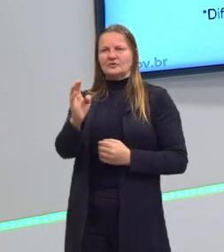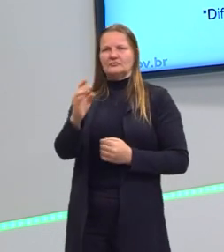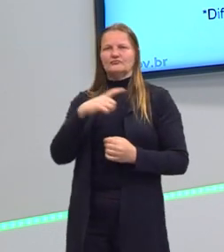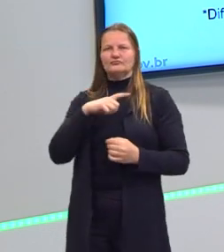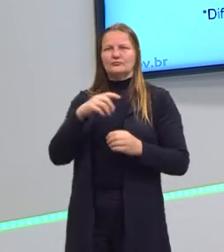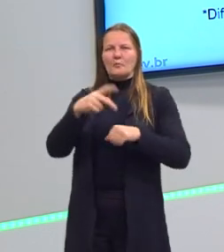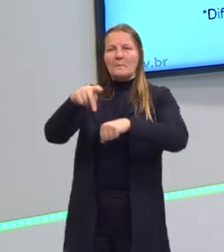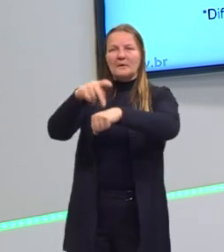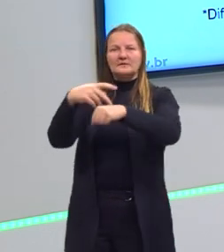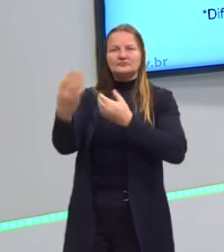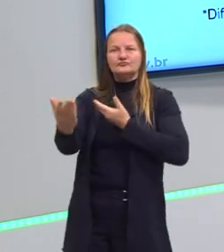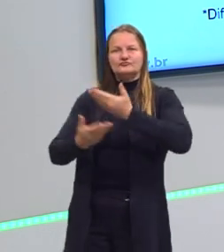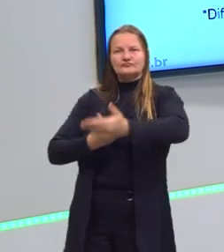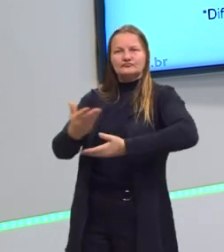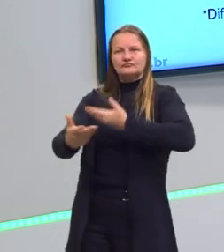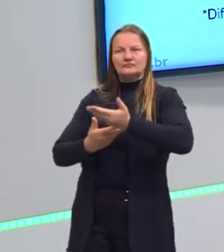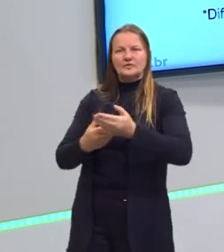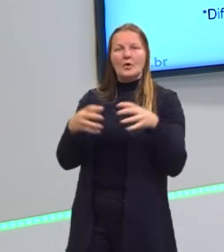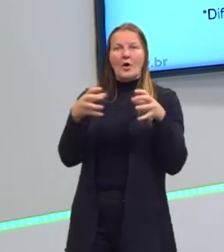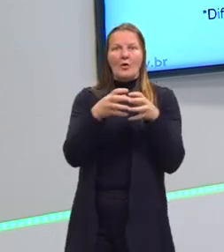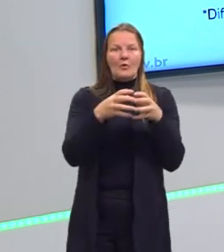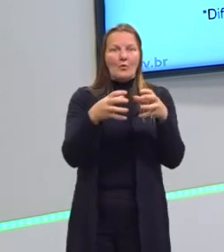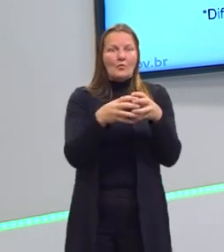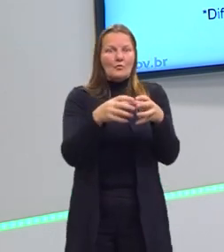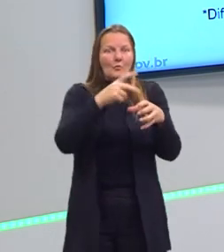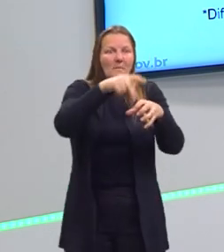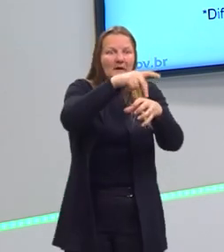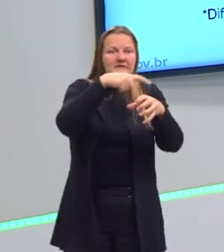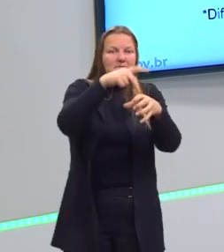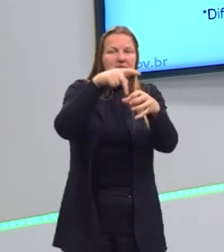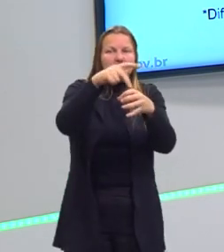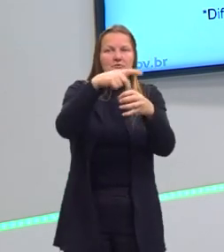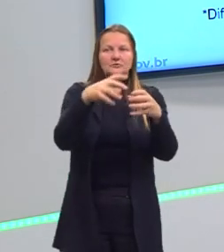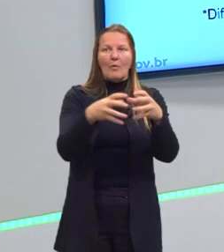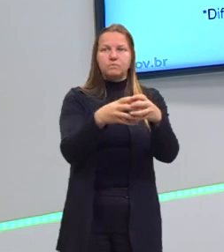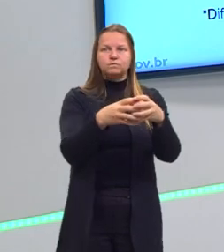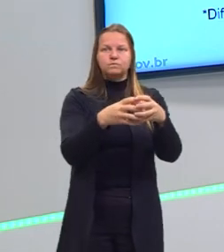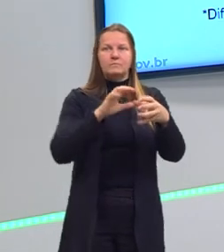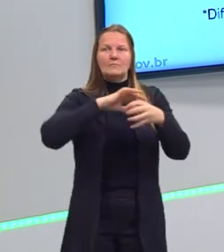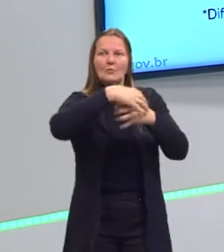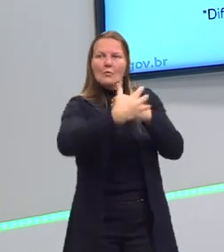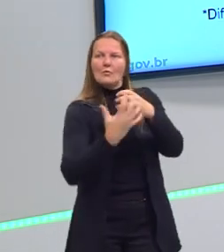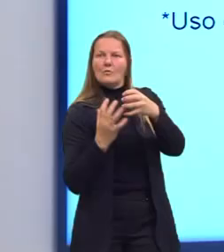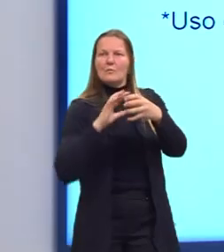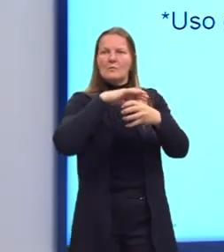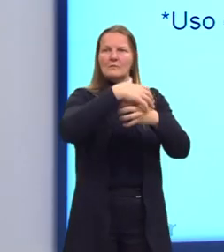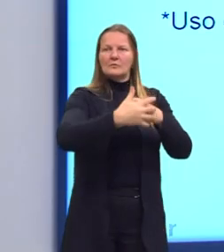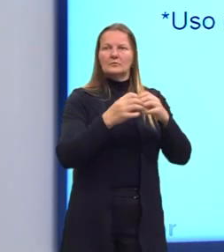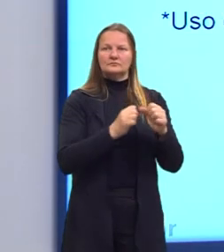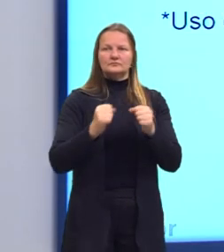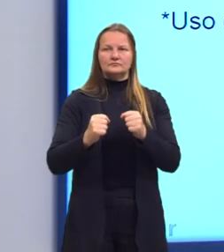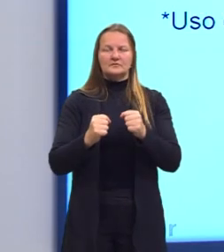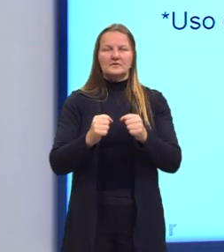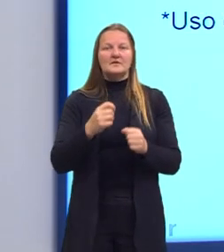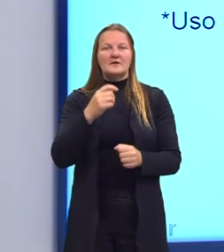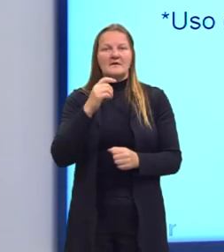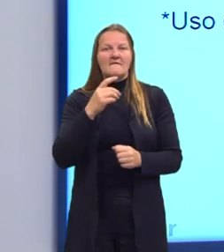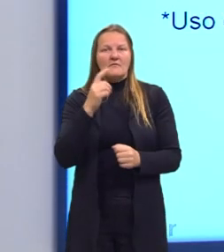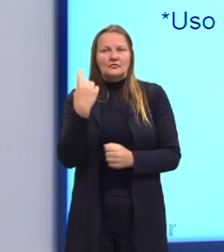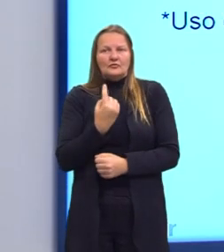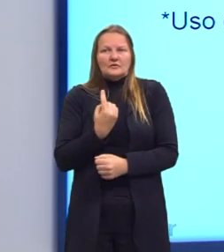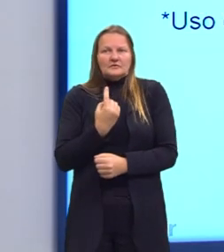o país do que com o bloco econômico. O bloco econômico se protege, é um poder. Então, é um fator